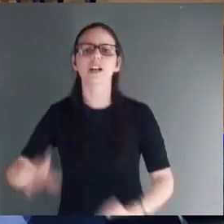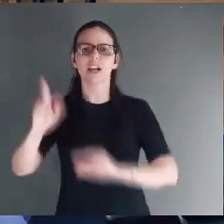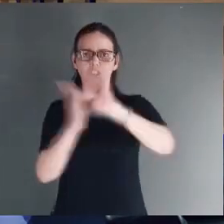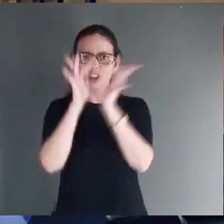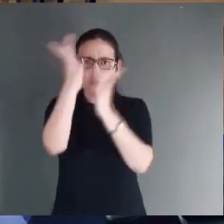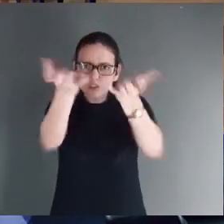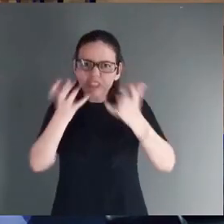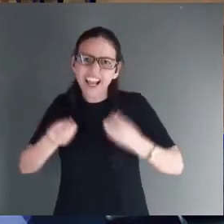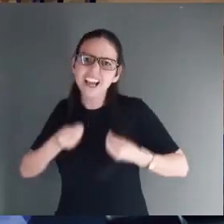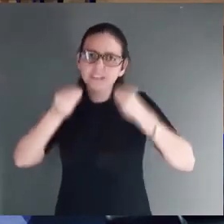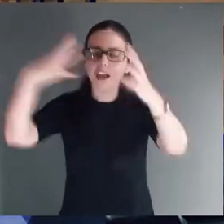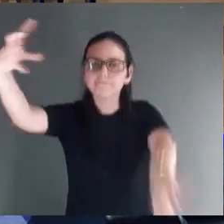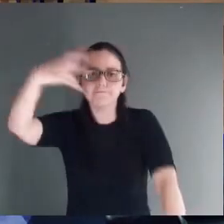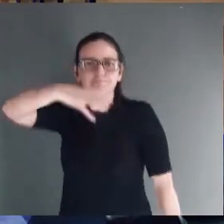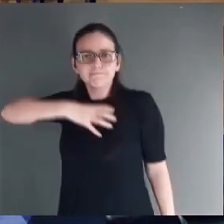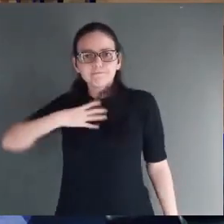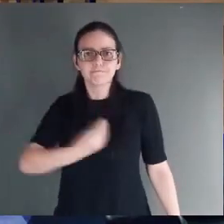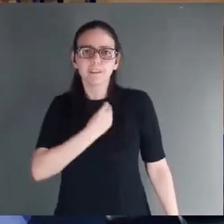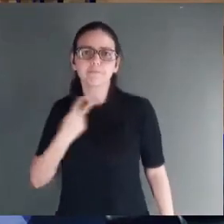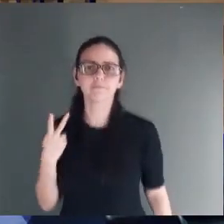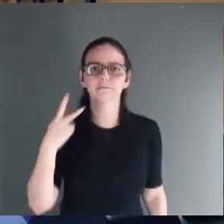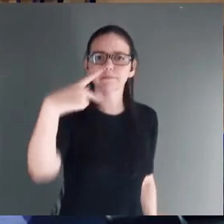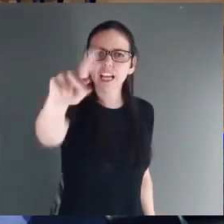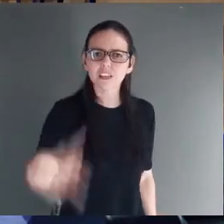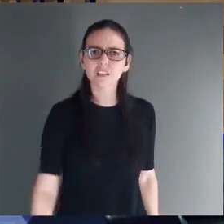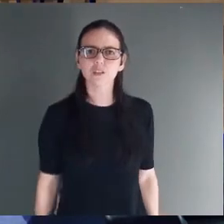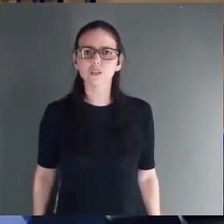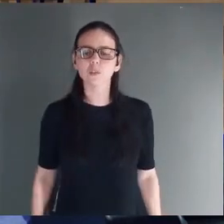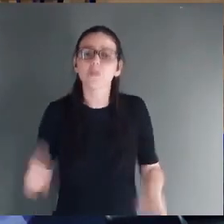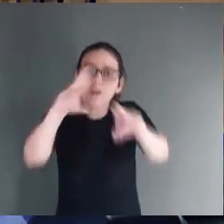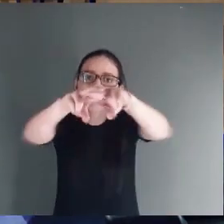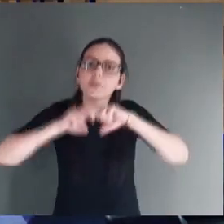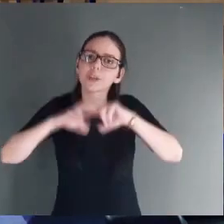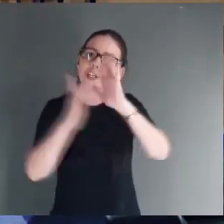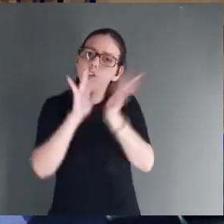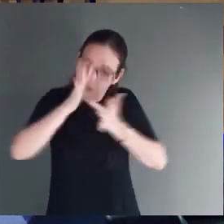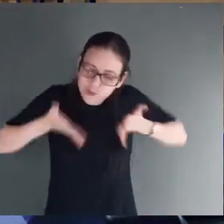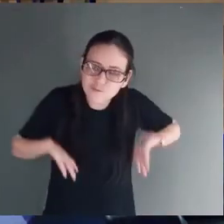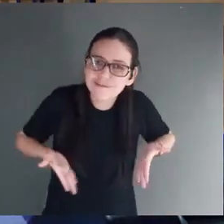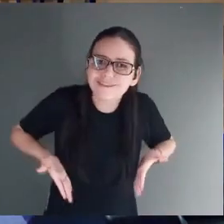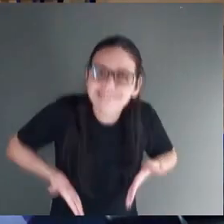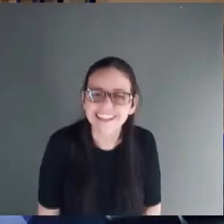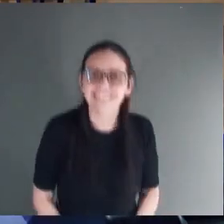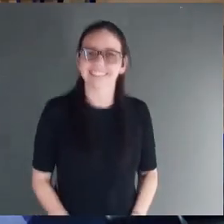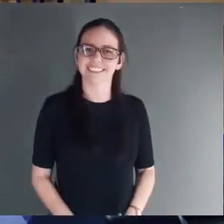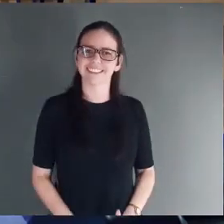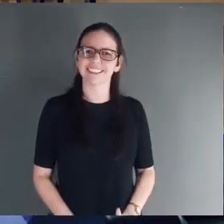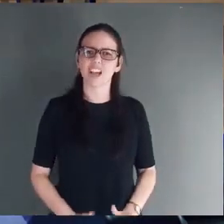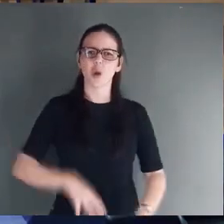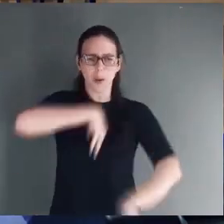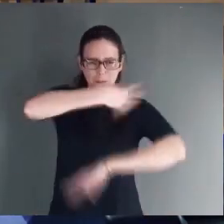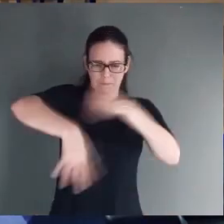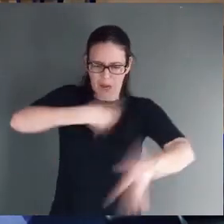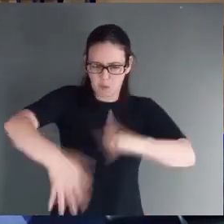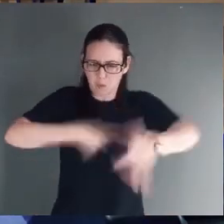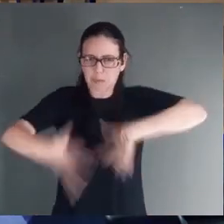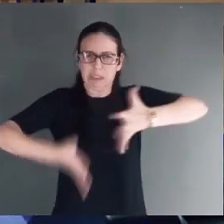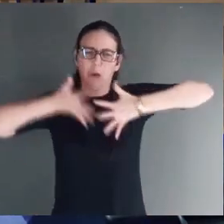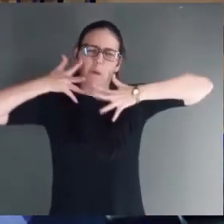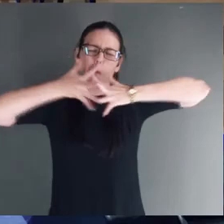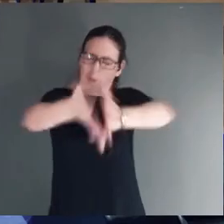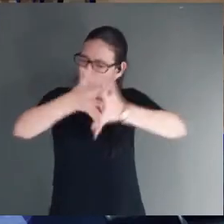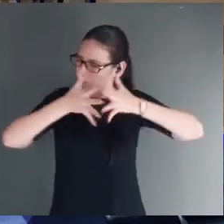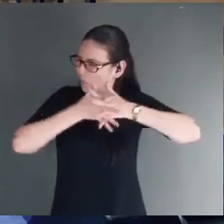meu Deus do céu. Sentindo a sua vida. Foi nesse contexto em que Jesus nasceu. No meio de uma bagunça. No mundo